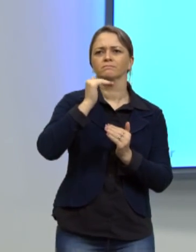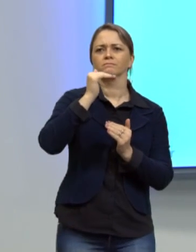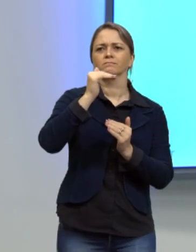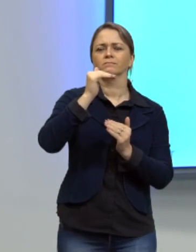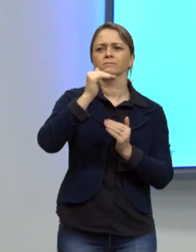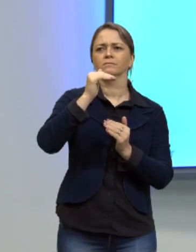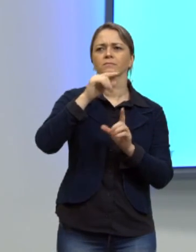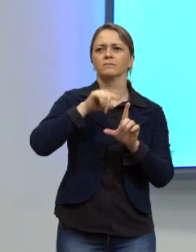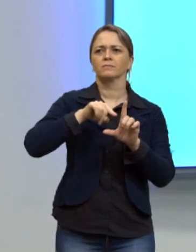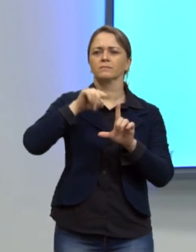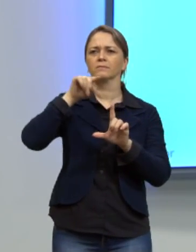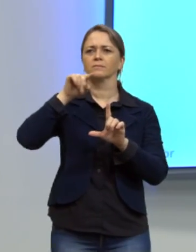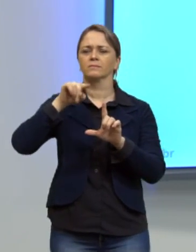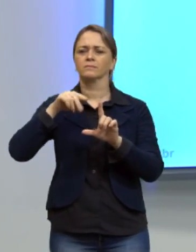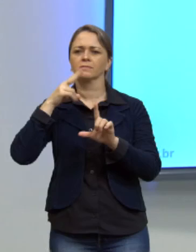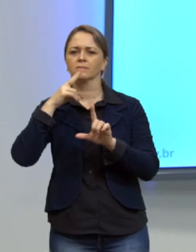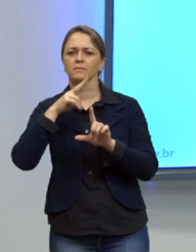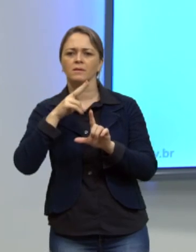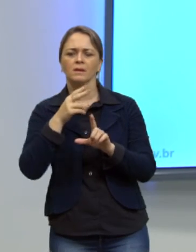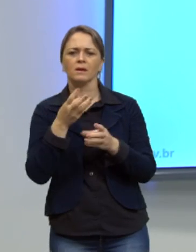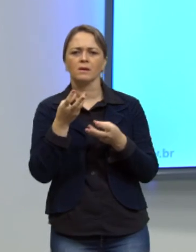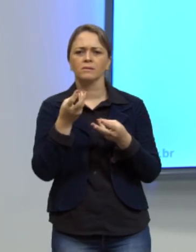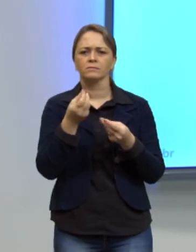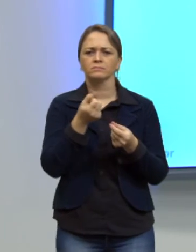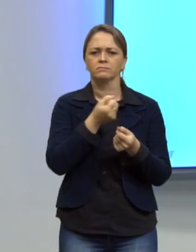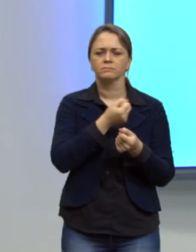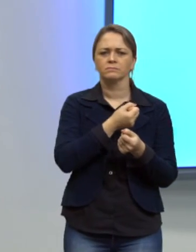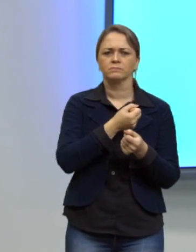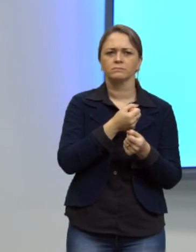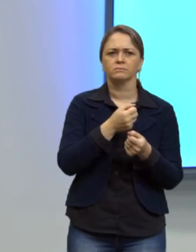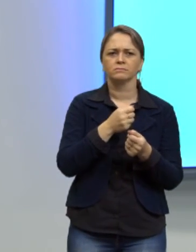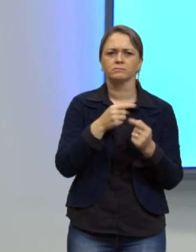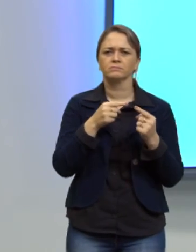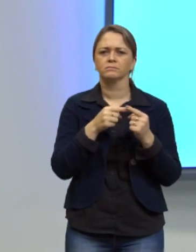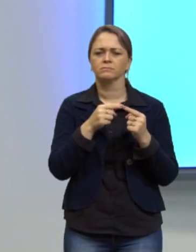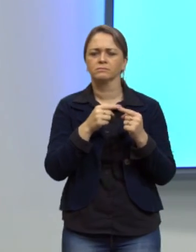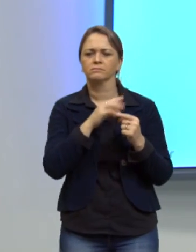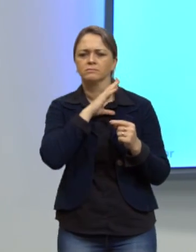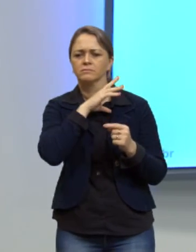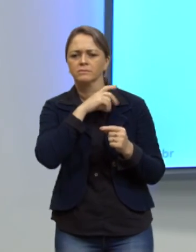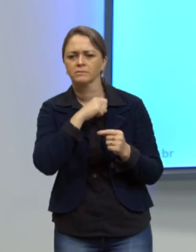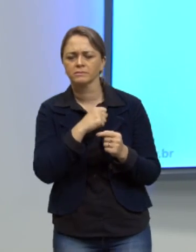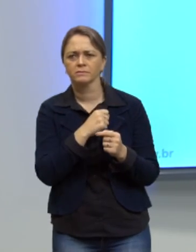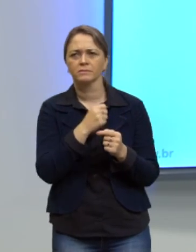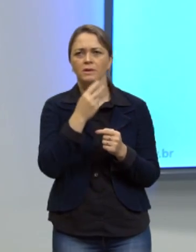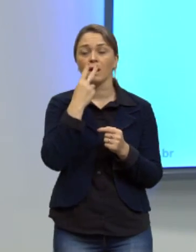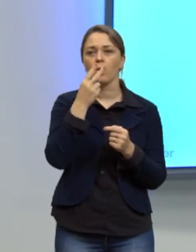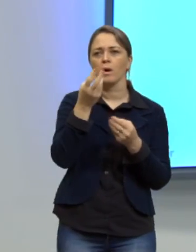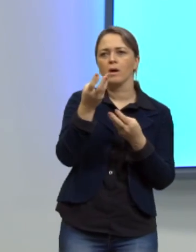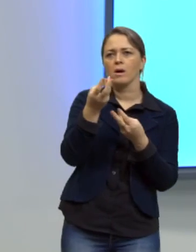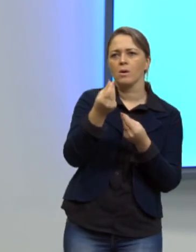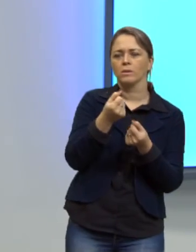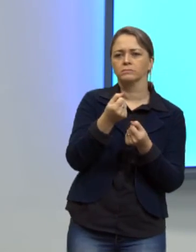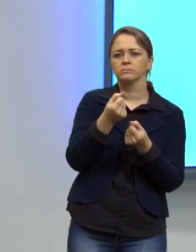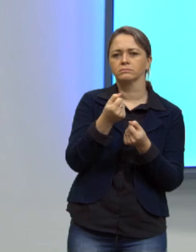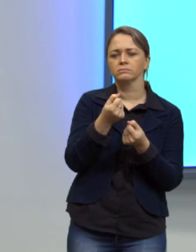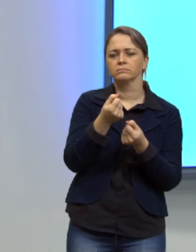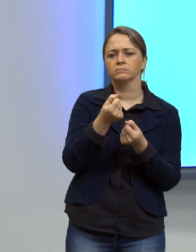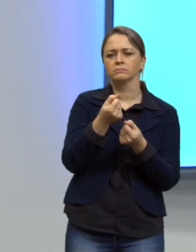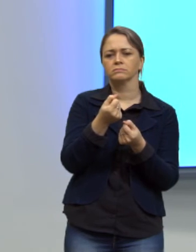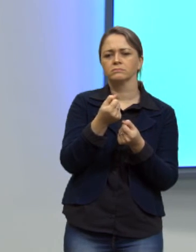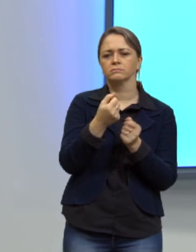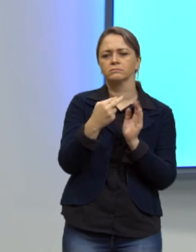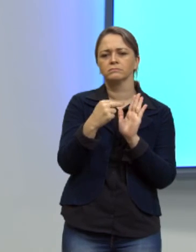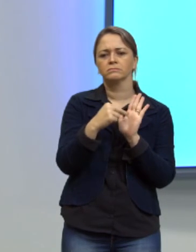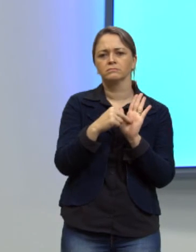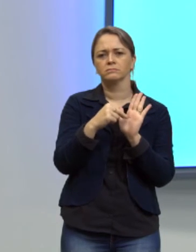o número de espécies ameaçadas de extinção em 2011 será igual a quanto o que eu quero chamar a atenção de